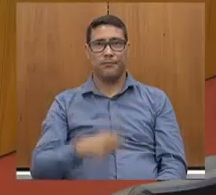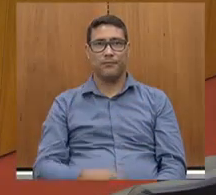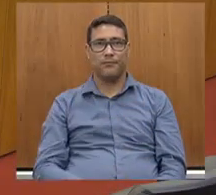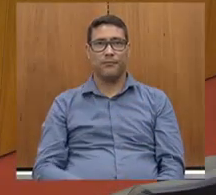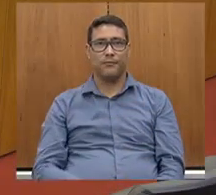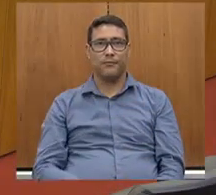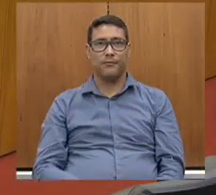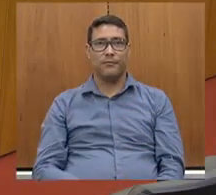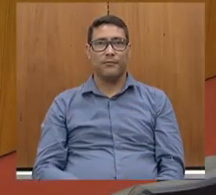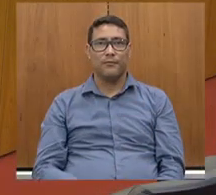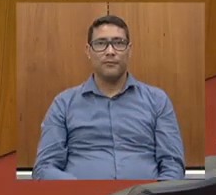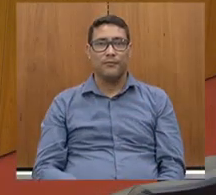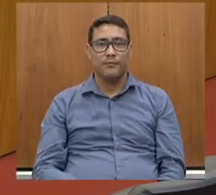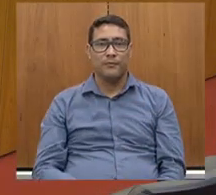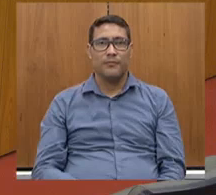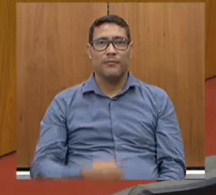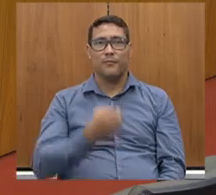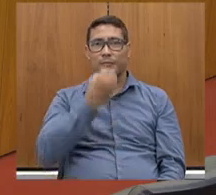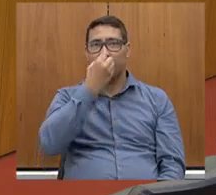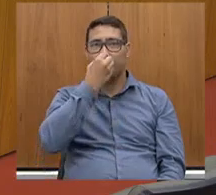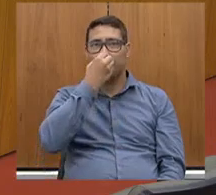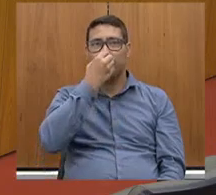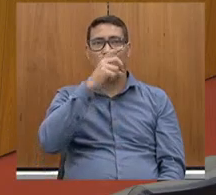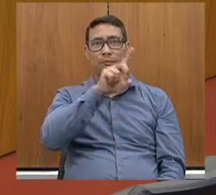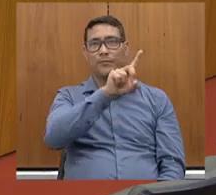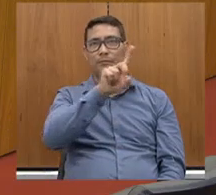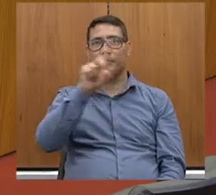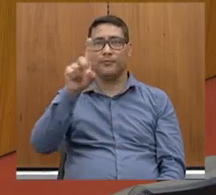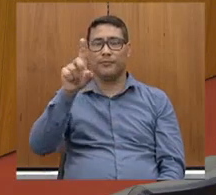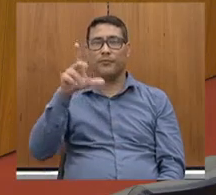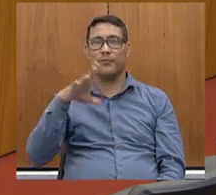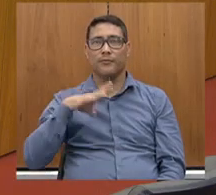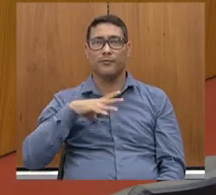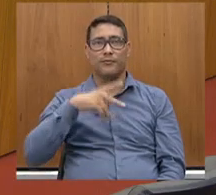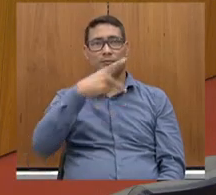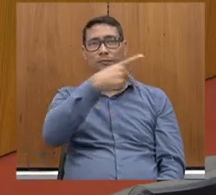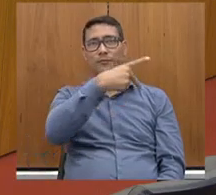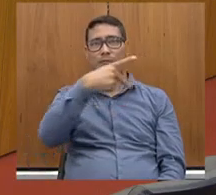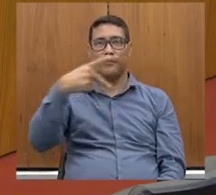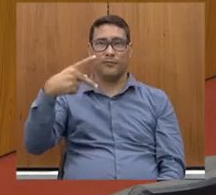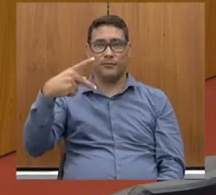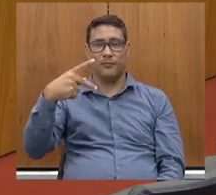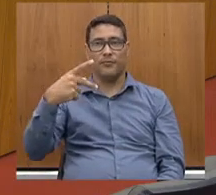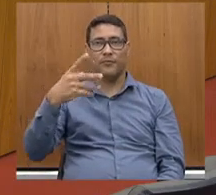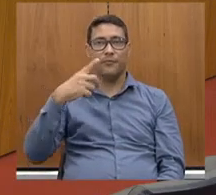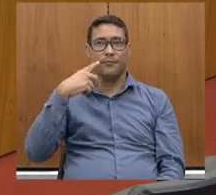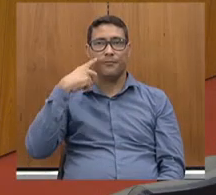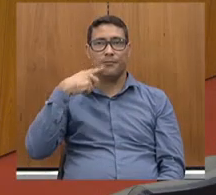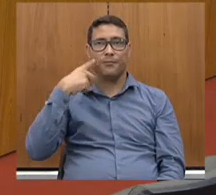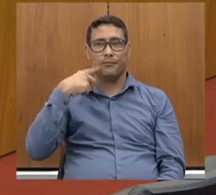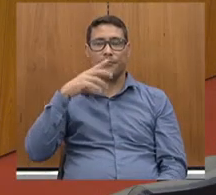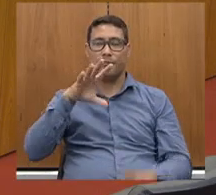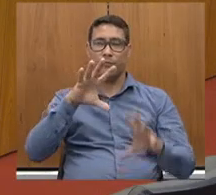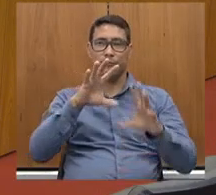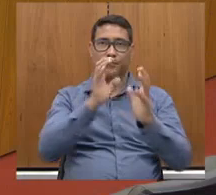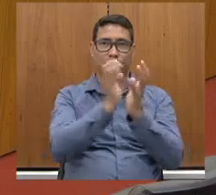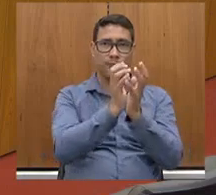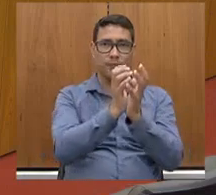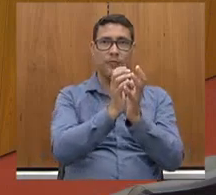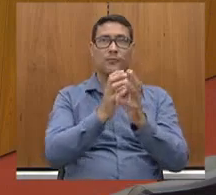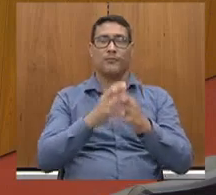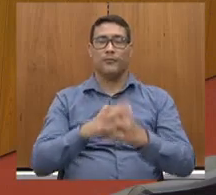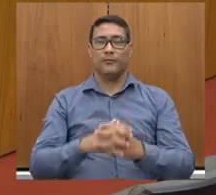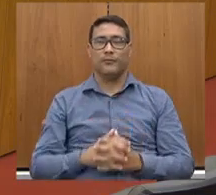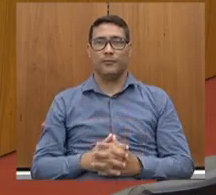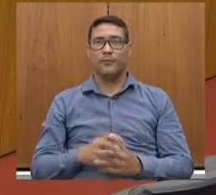Muito bom dia, deputado, está presidindo essa sessão, essa reunião aí agora na comissão, deputado João Leite.